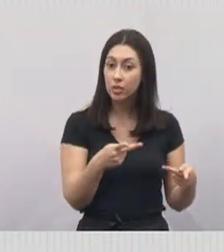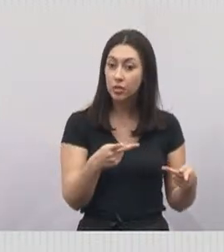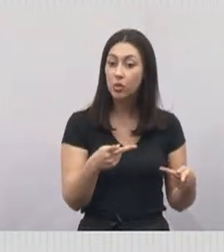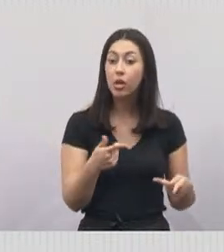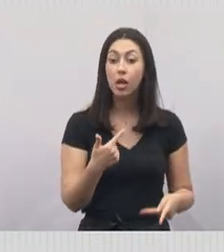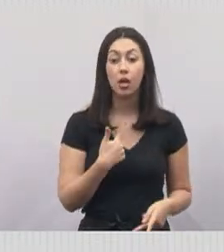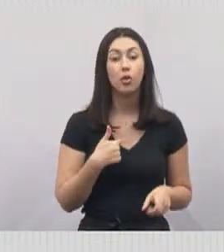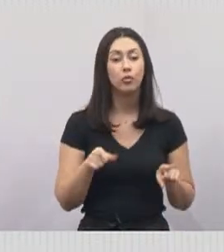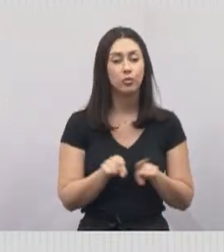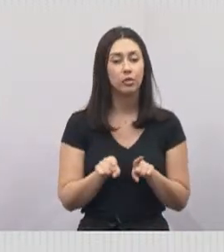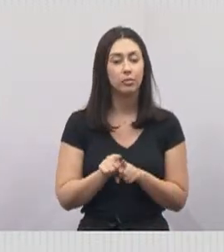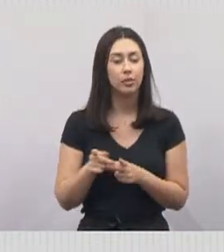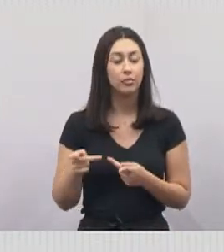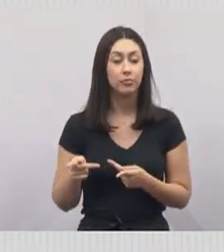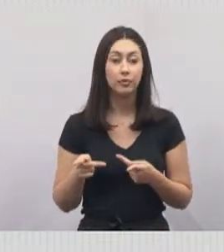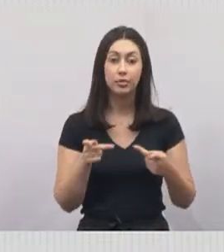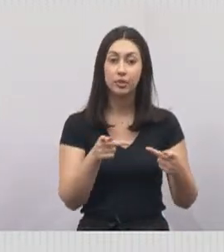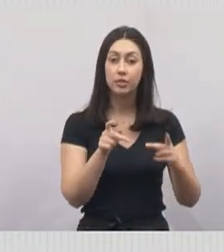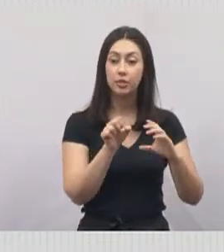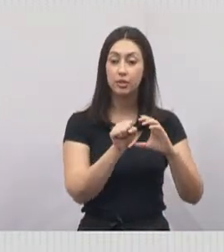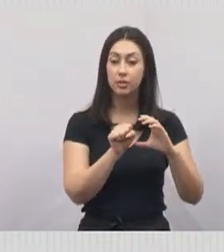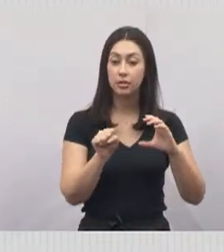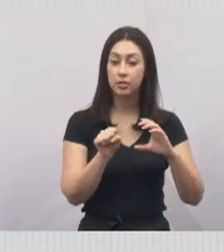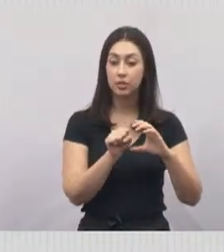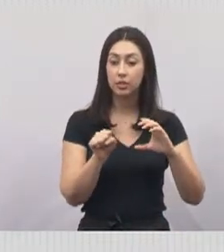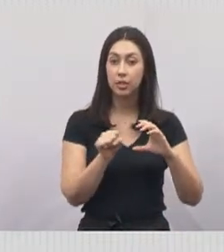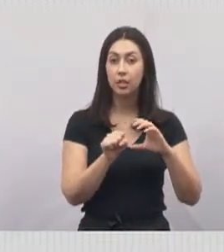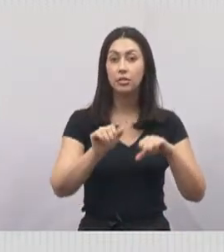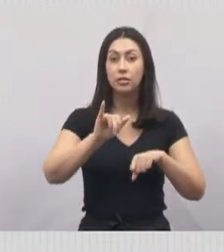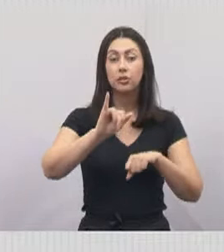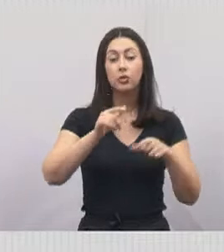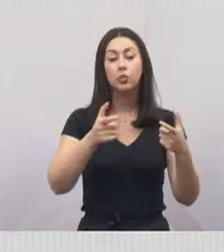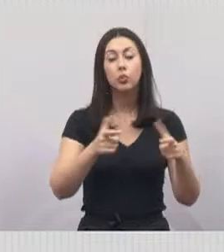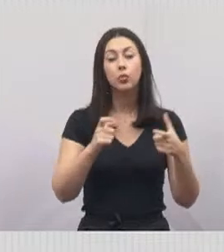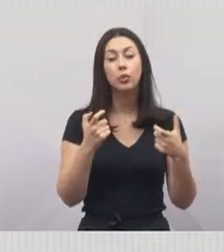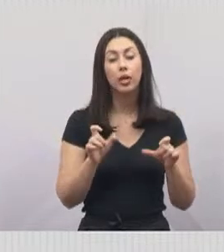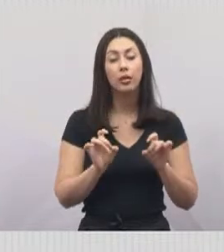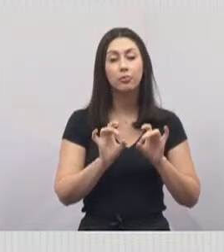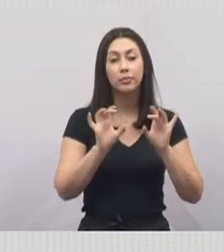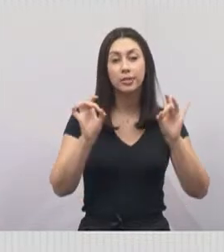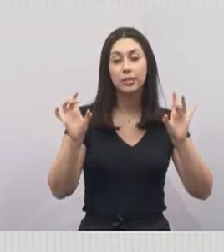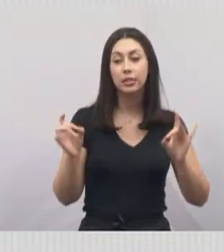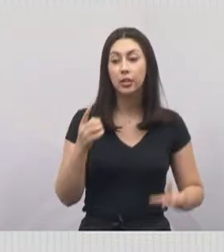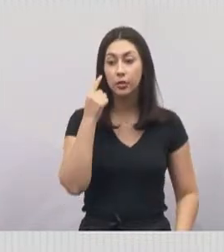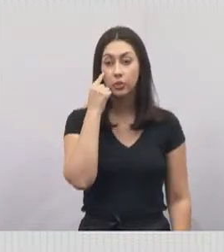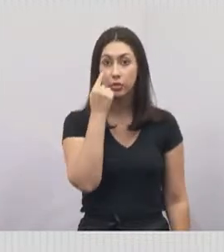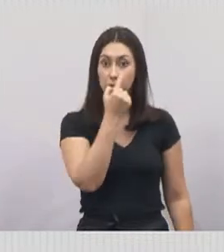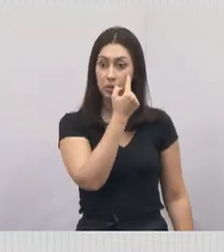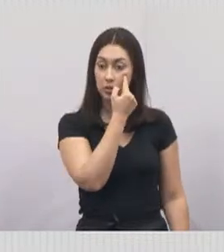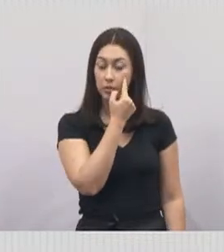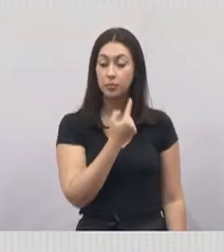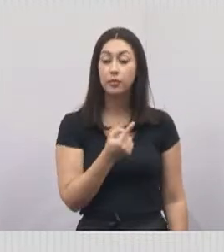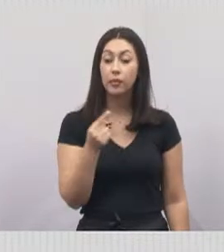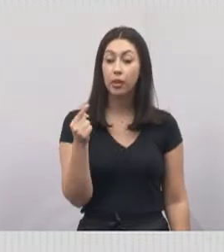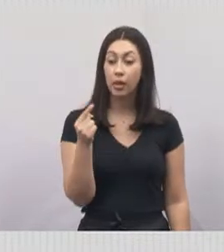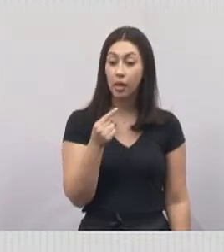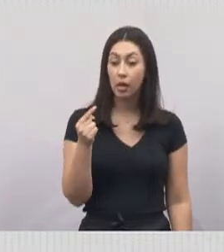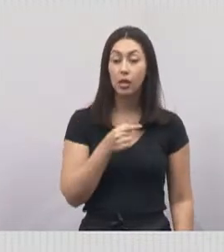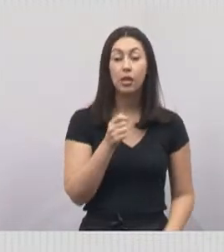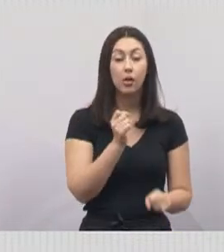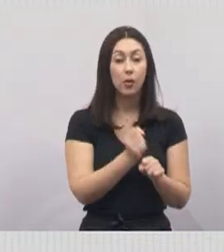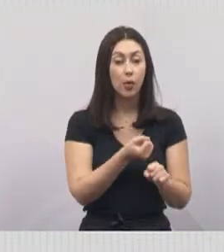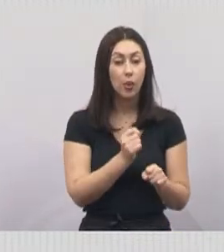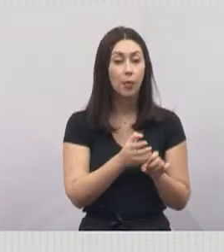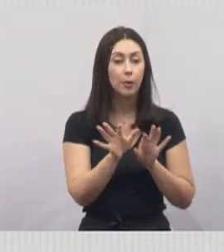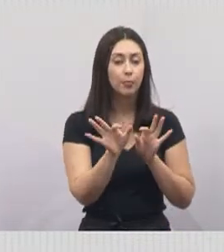nós estivemos lá na Santa Casa, no Centro Oftalmológico. Esta obra,